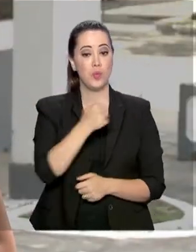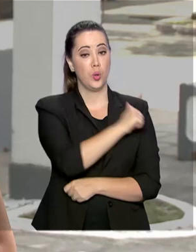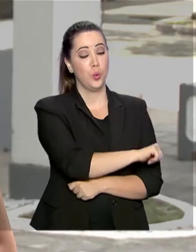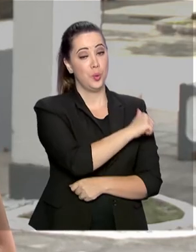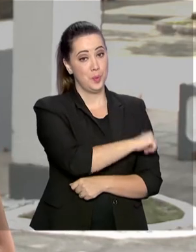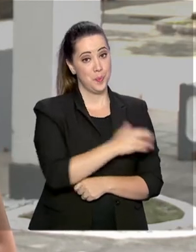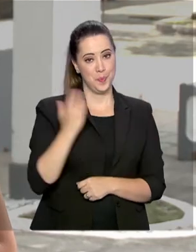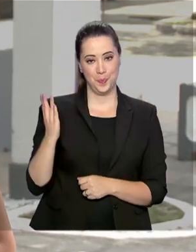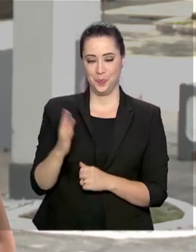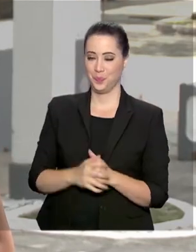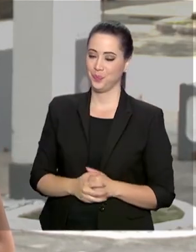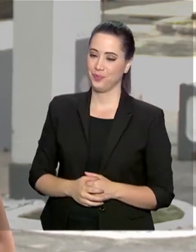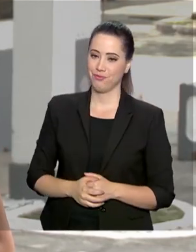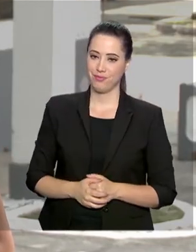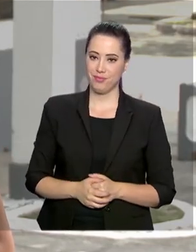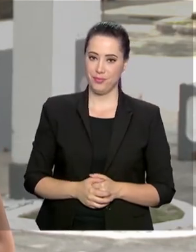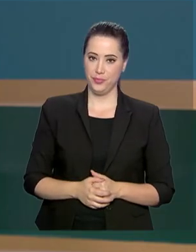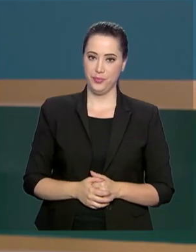Terezo para o Governo Agora.